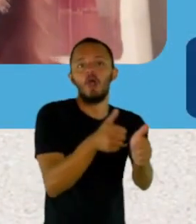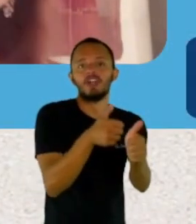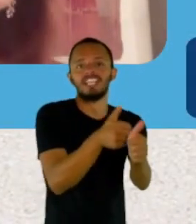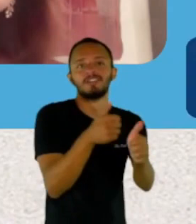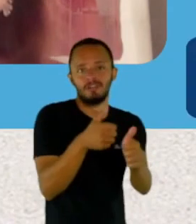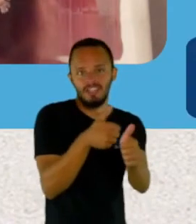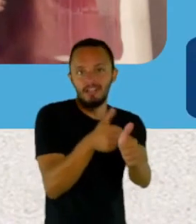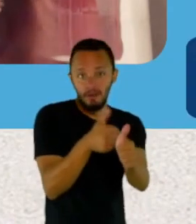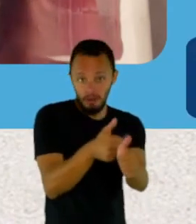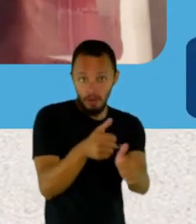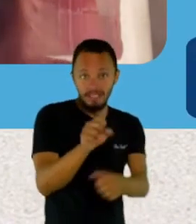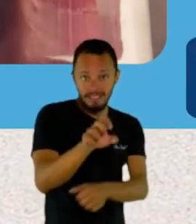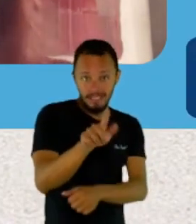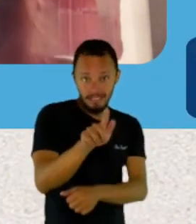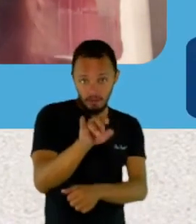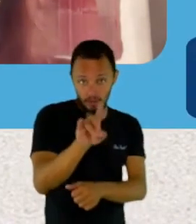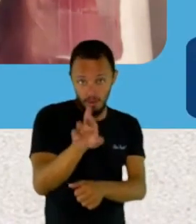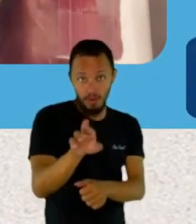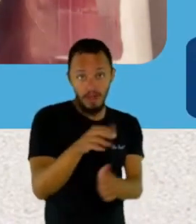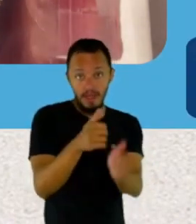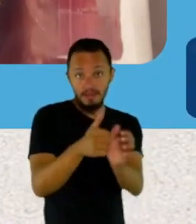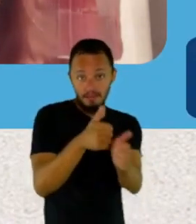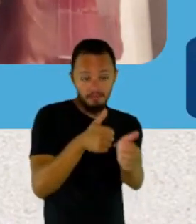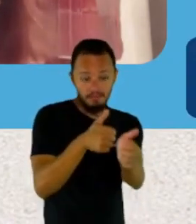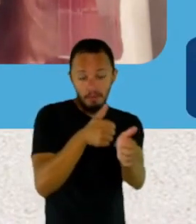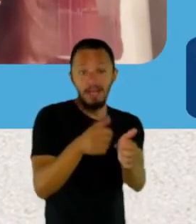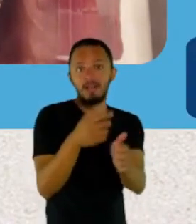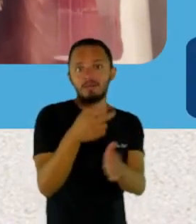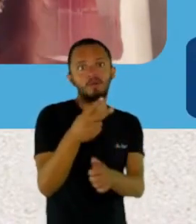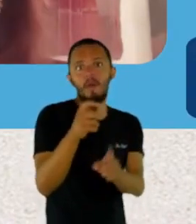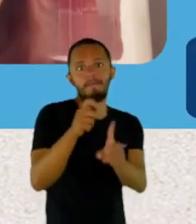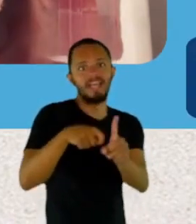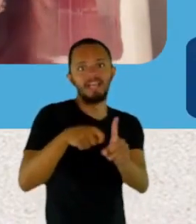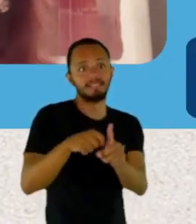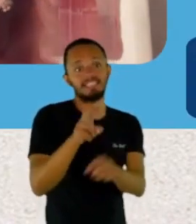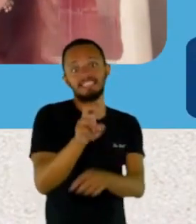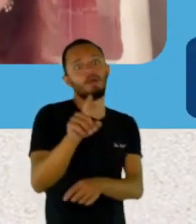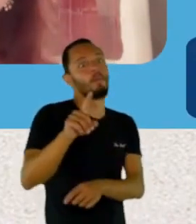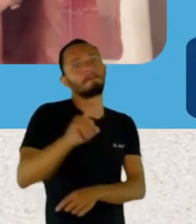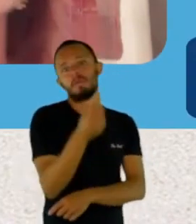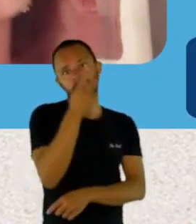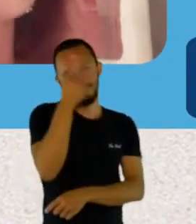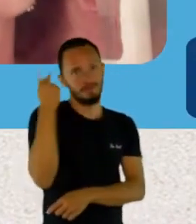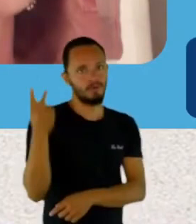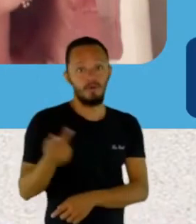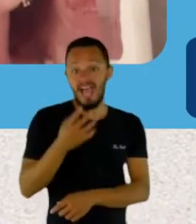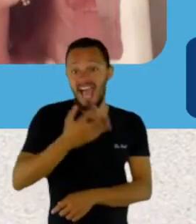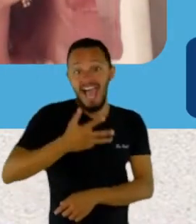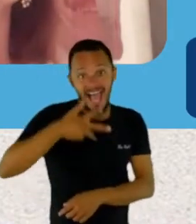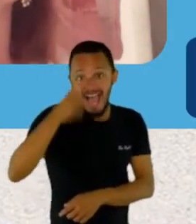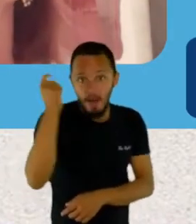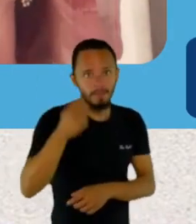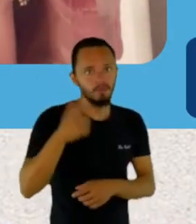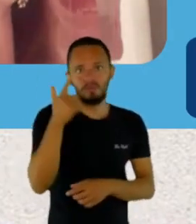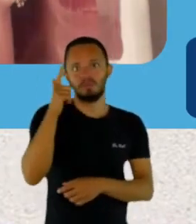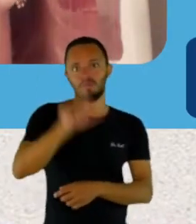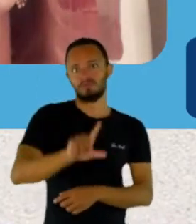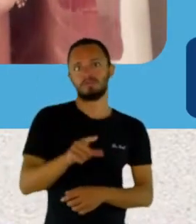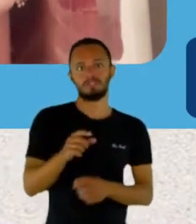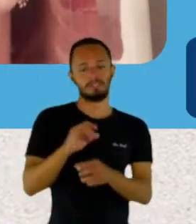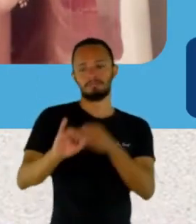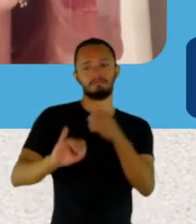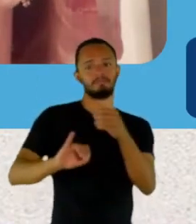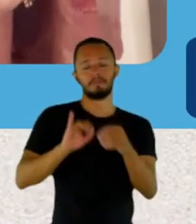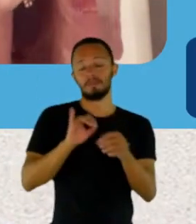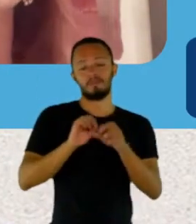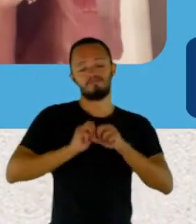nisso. Depois veio a minha carreira de consultora de imagem mesmo, né? Tem mais de 10 anos. E eu acho que tudo isso me fez